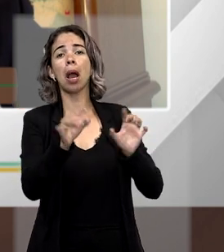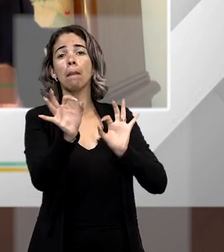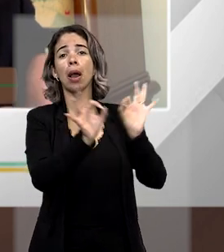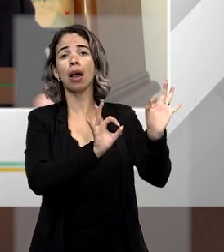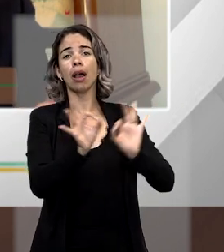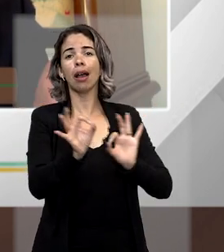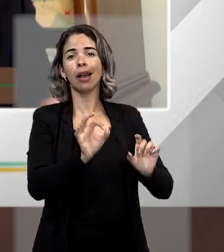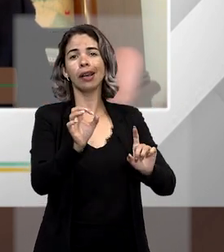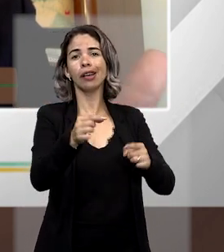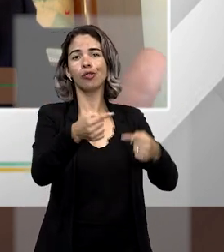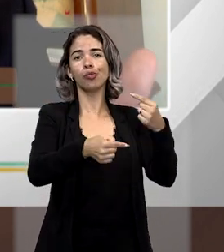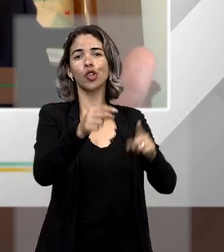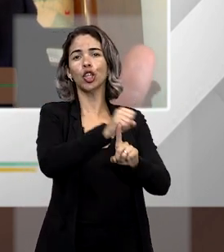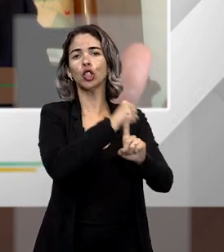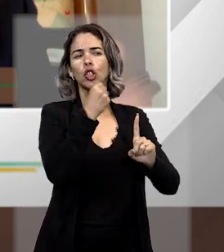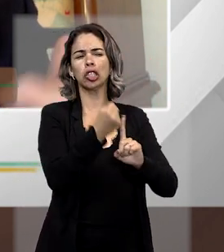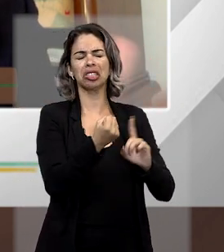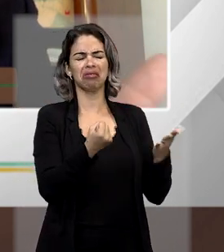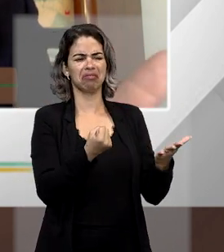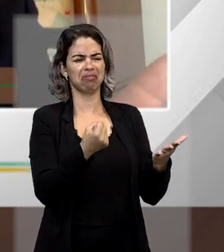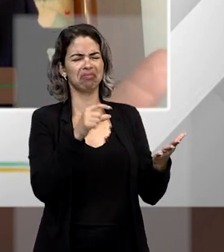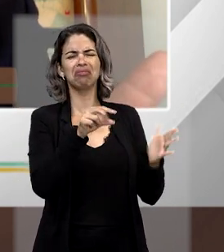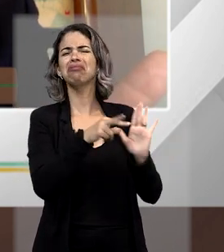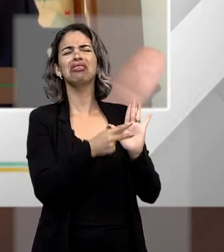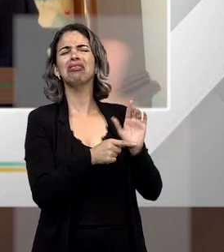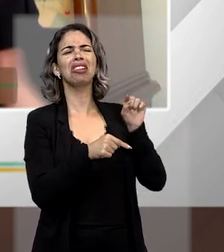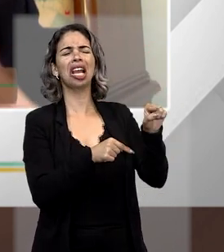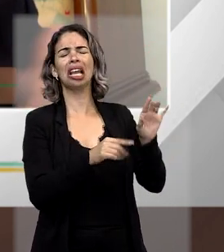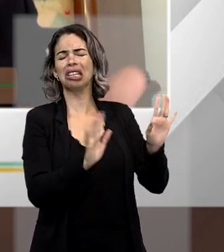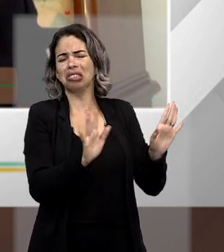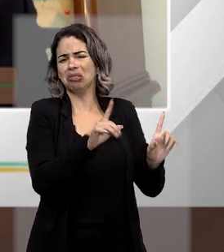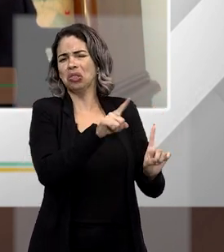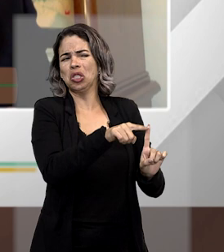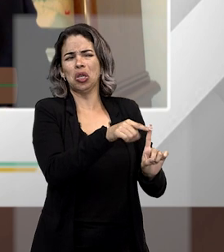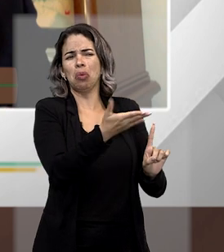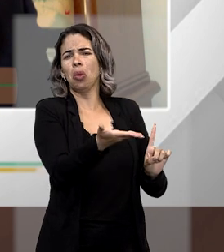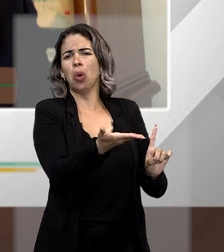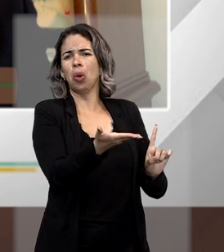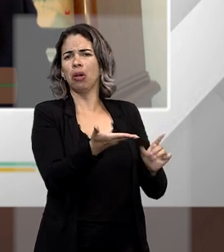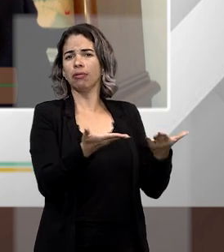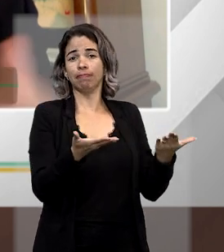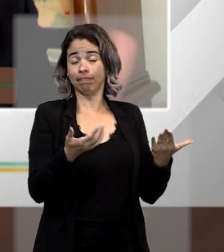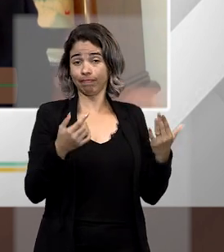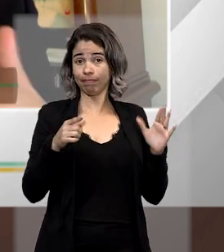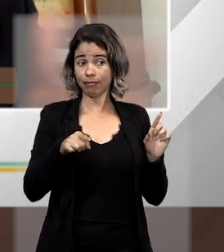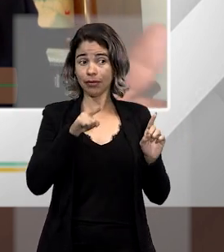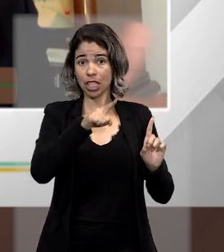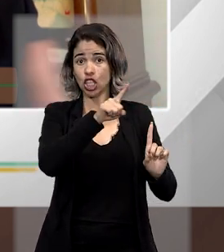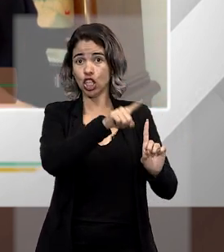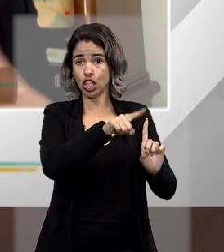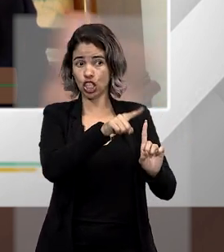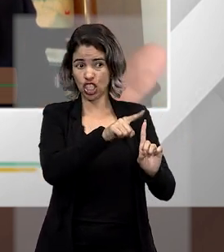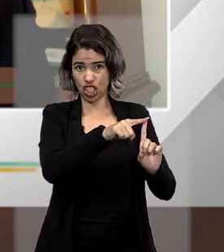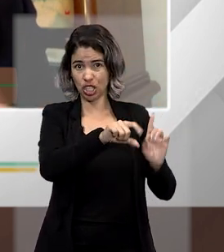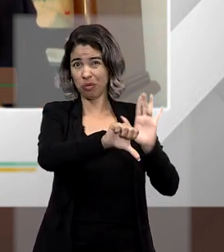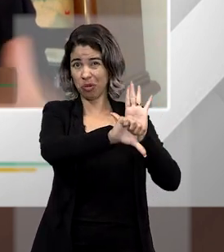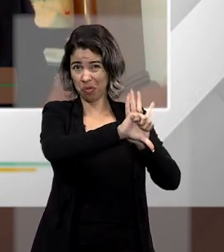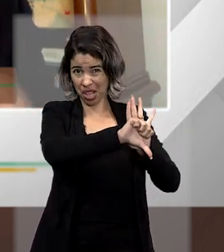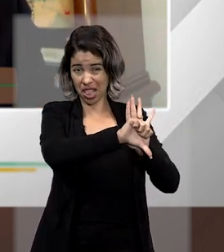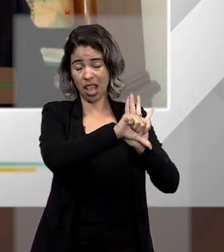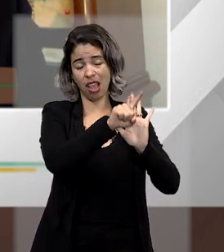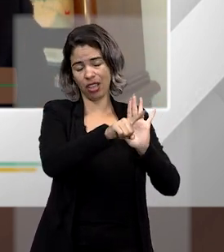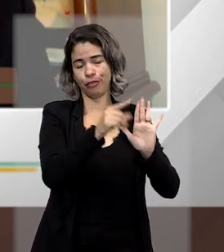político-social. O que quer que seja isso, esse tipo de tipo penal, esse tipo penal foi